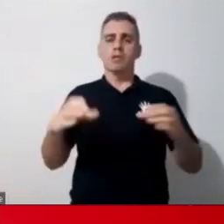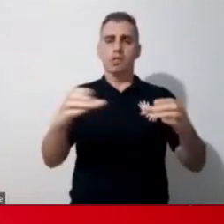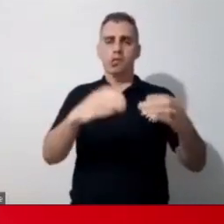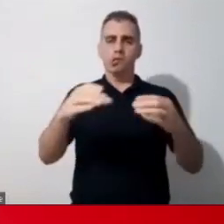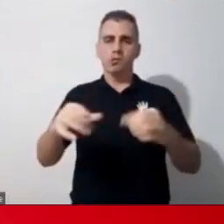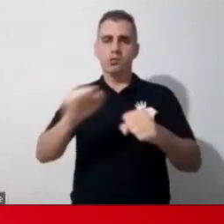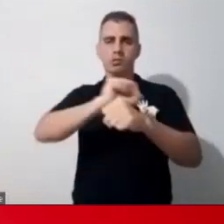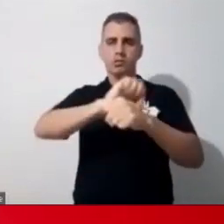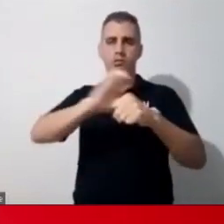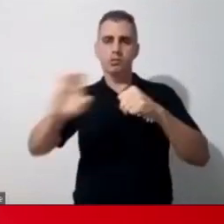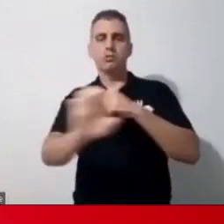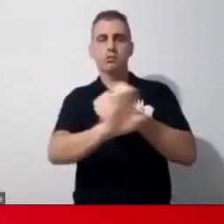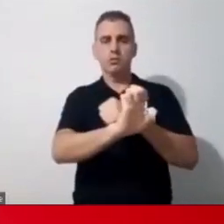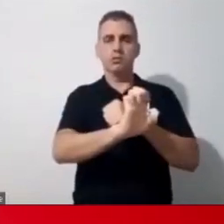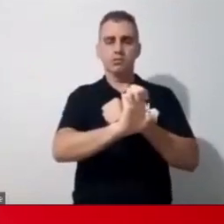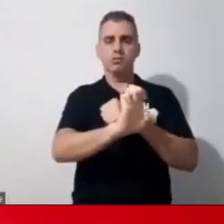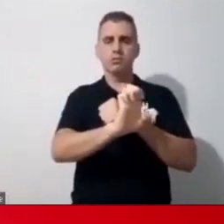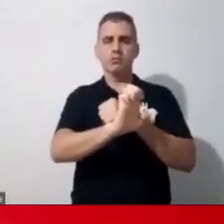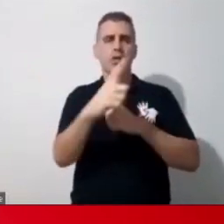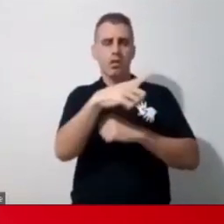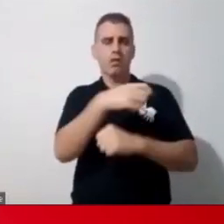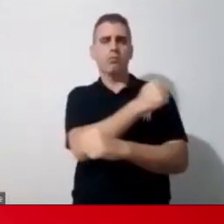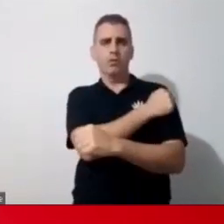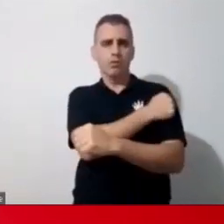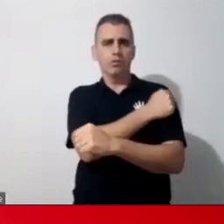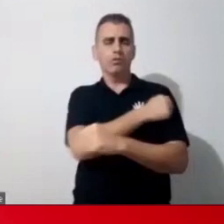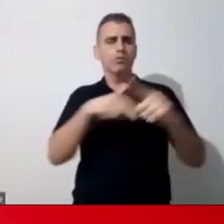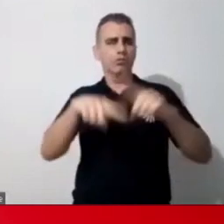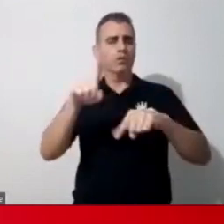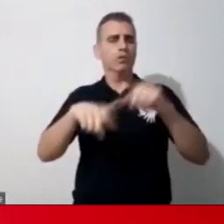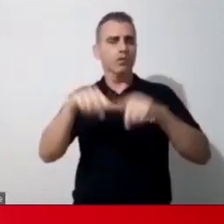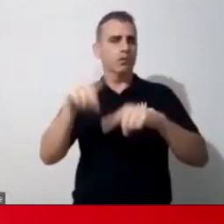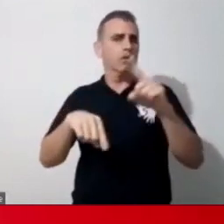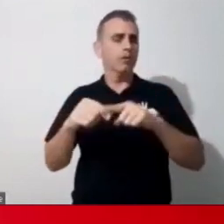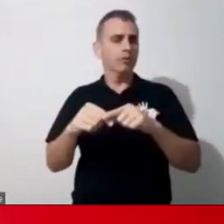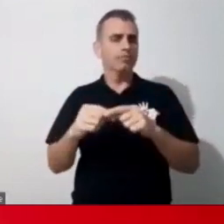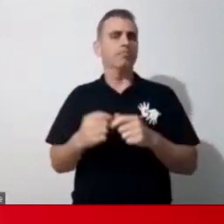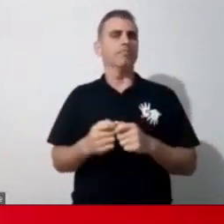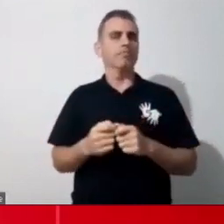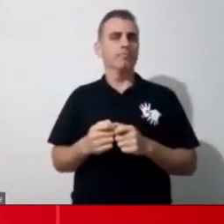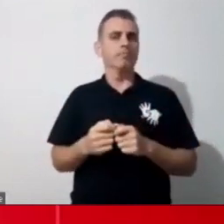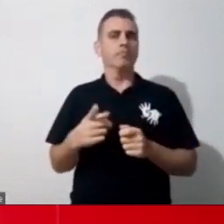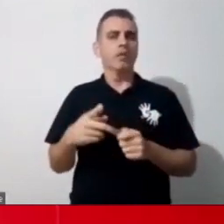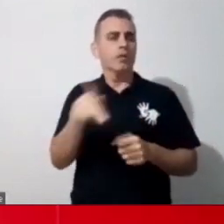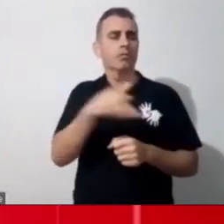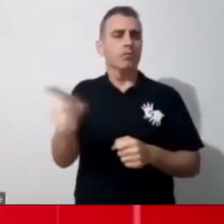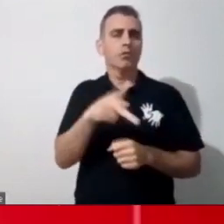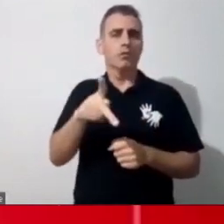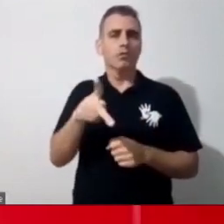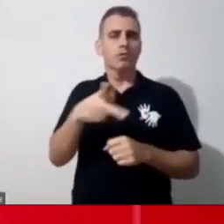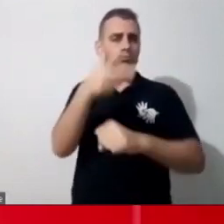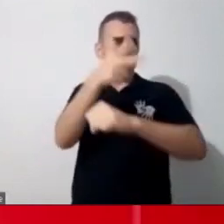é para o aluno, né, para ser utilizado pelo aluno. Então, assim, aí a professora grava o vídeo e